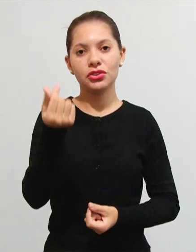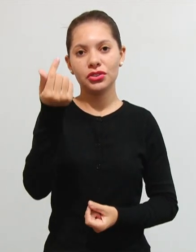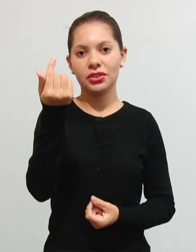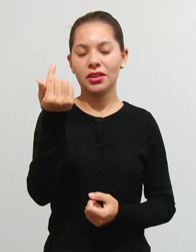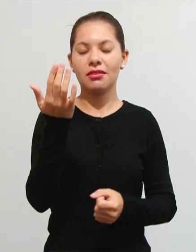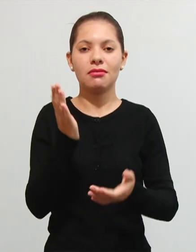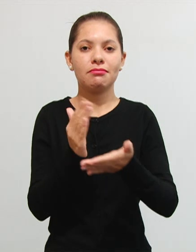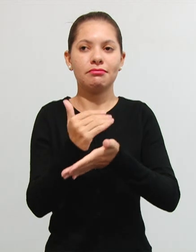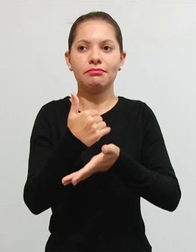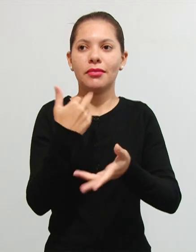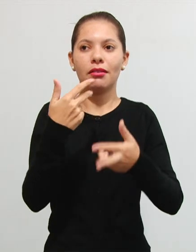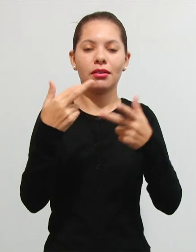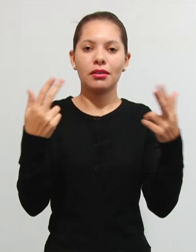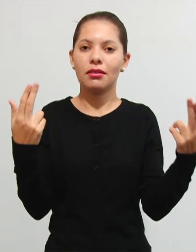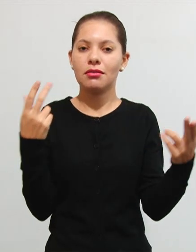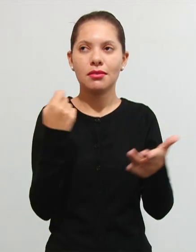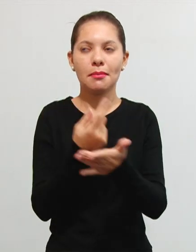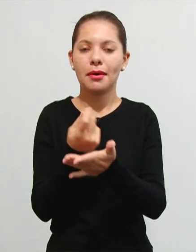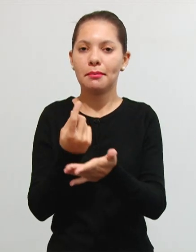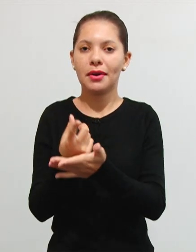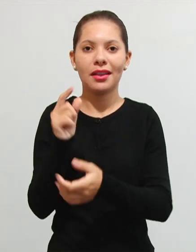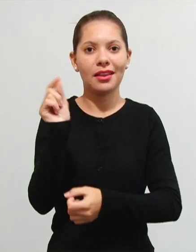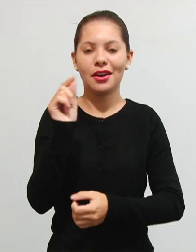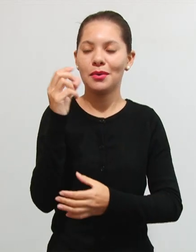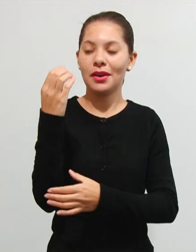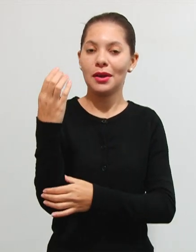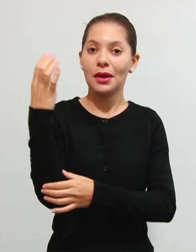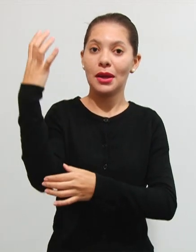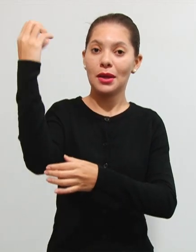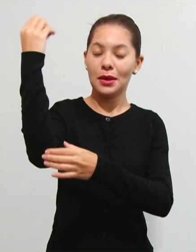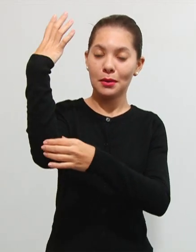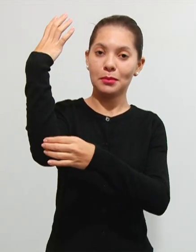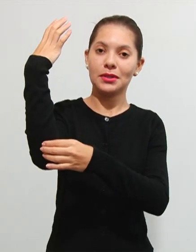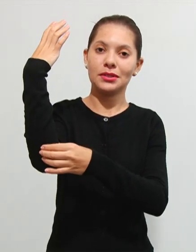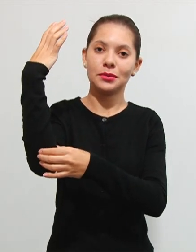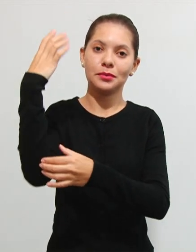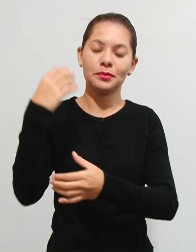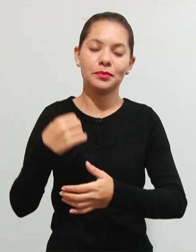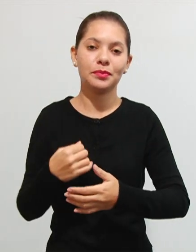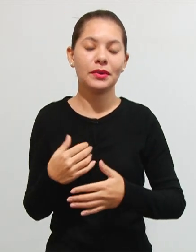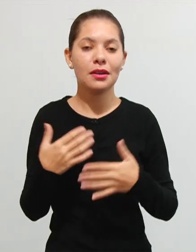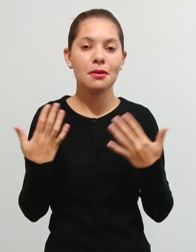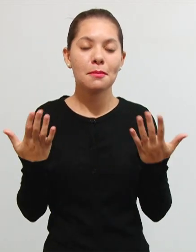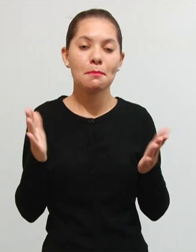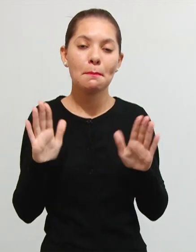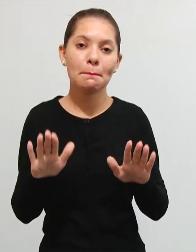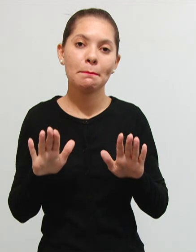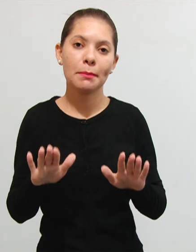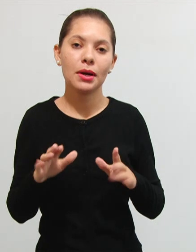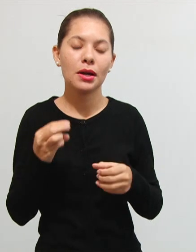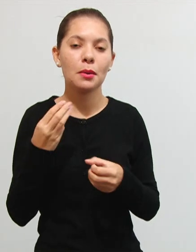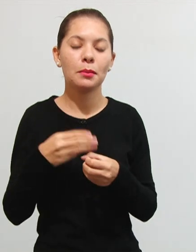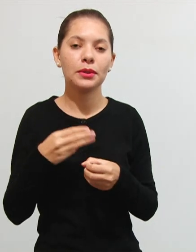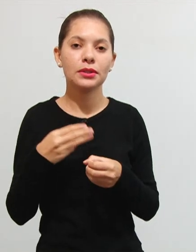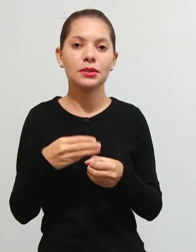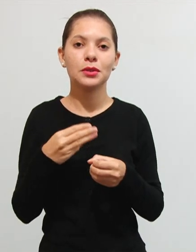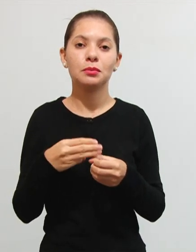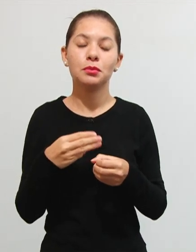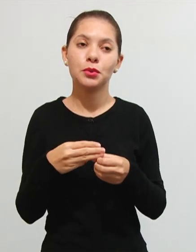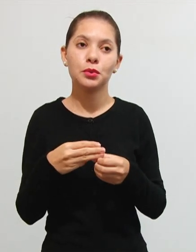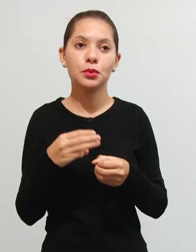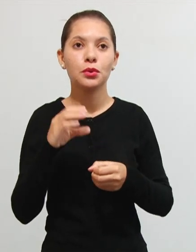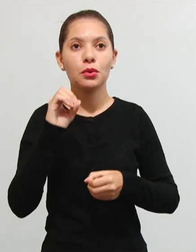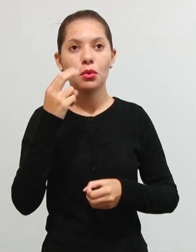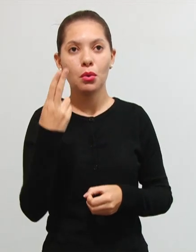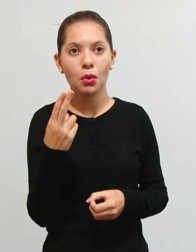arrecadado por meio de COSIP a não ser a própria iluminação pública tá porém o município tenha ou o distrito